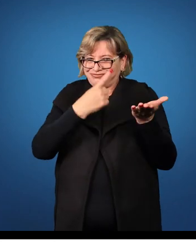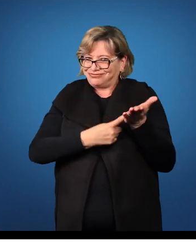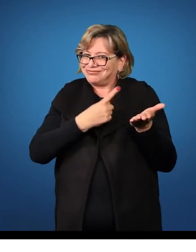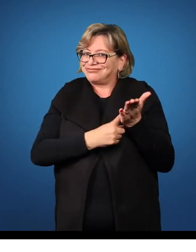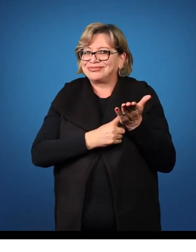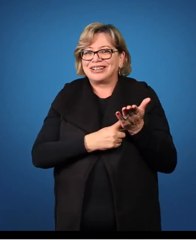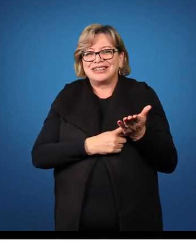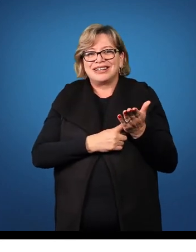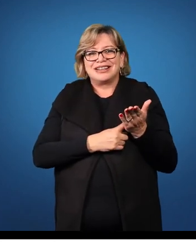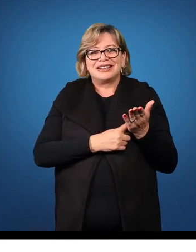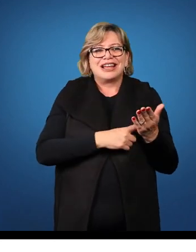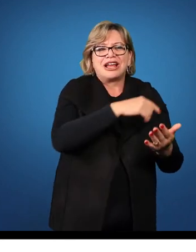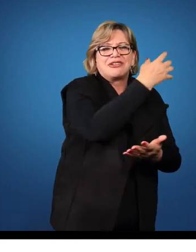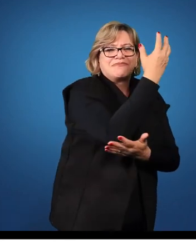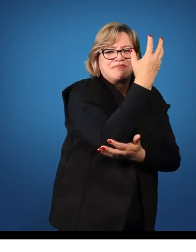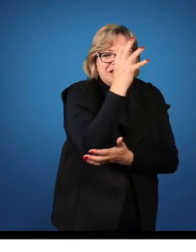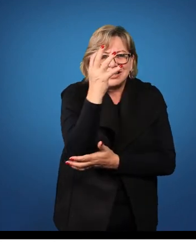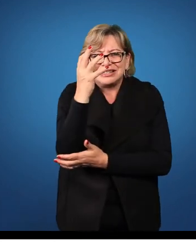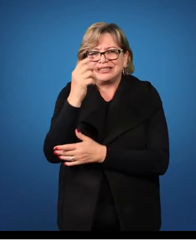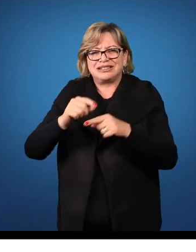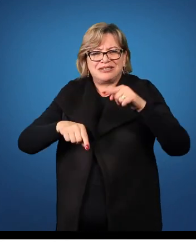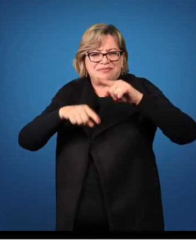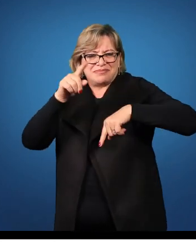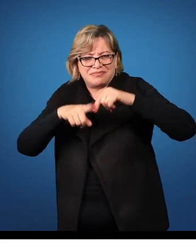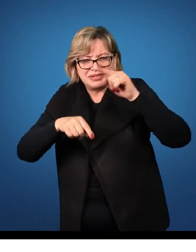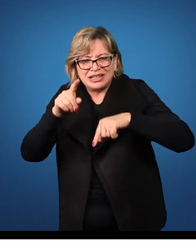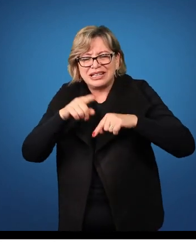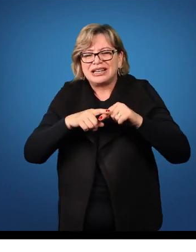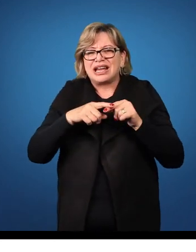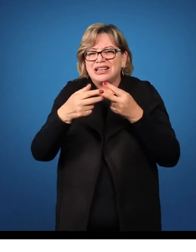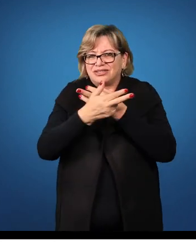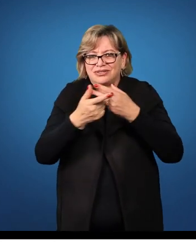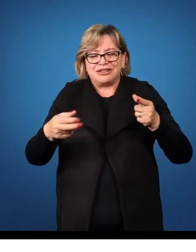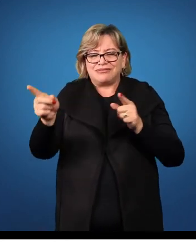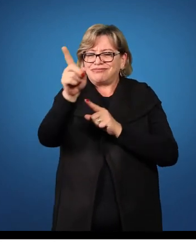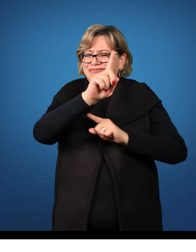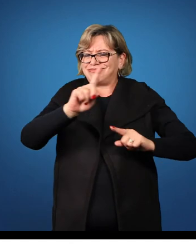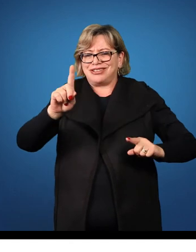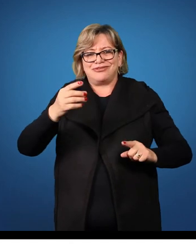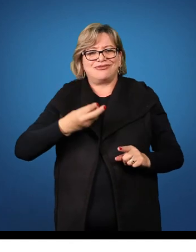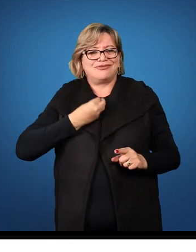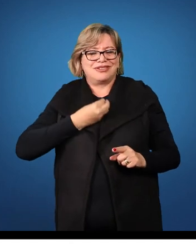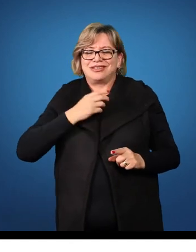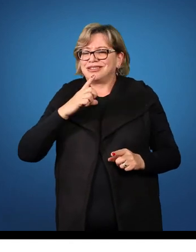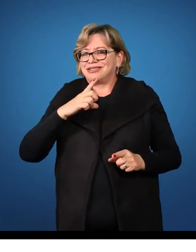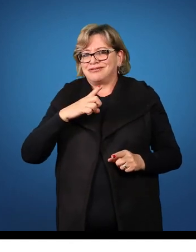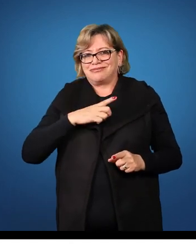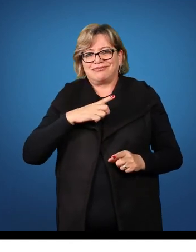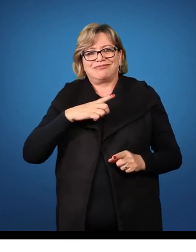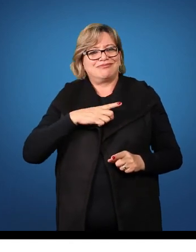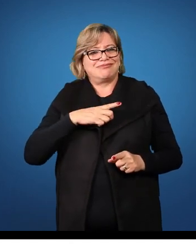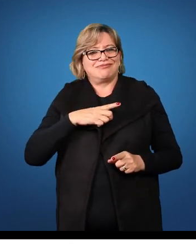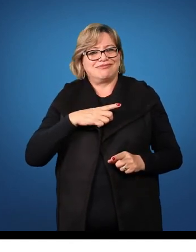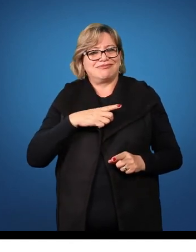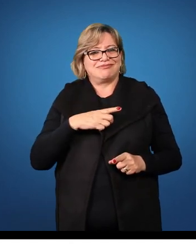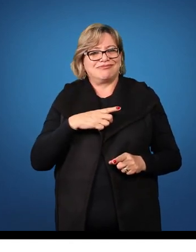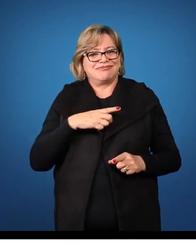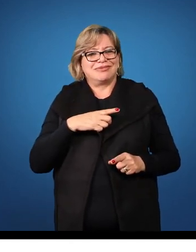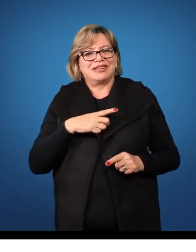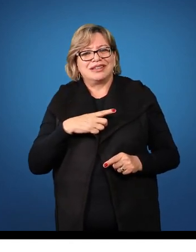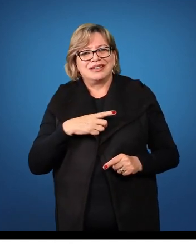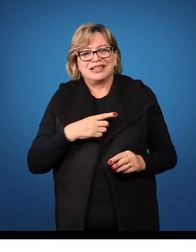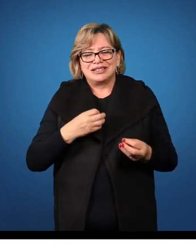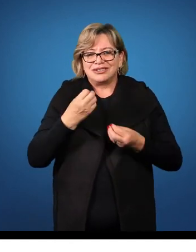plantas, qualquer outra coisa, nós vamos usar como ser inanimado. Ser inanimado sem a preposição.